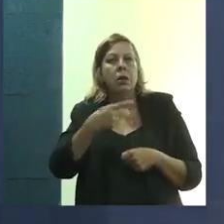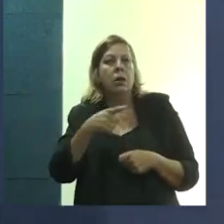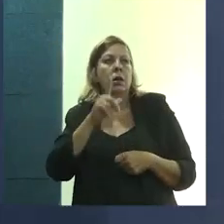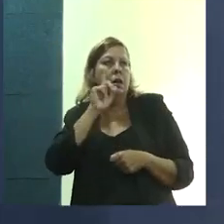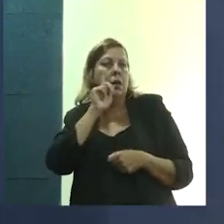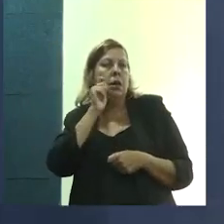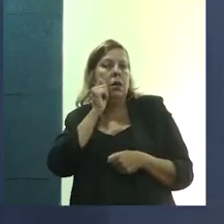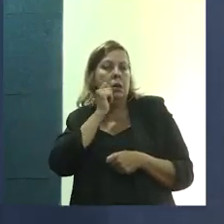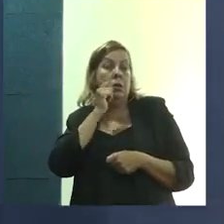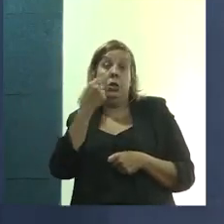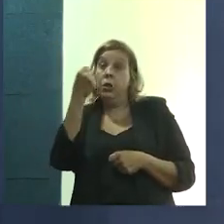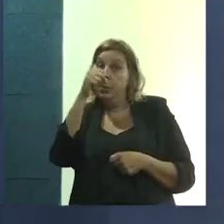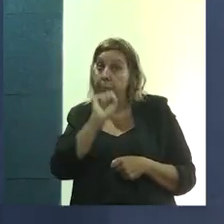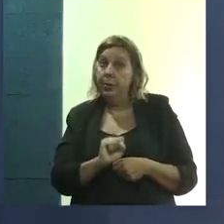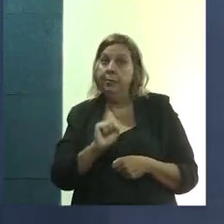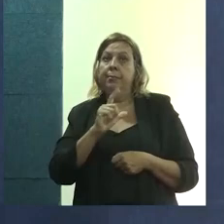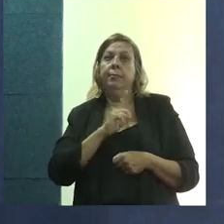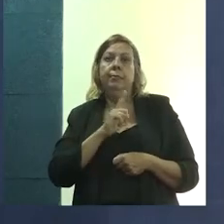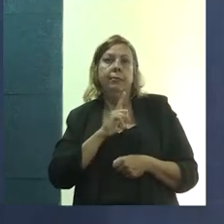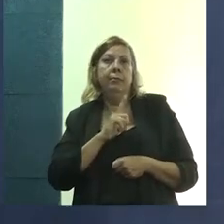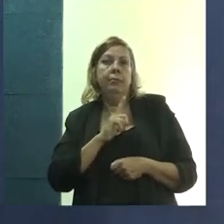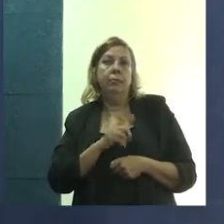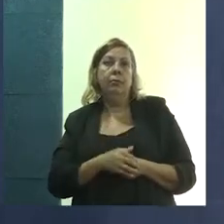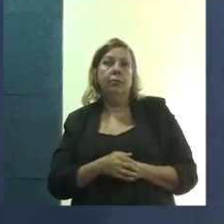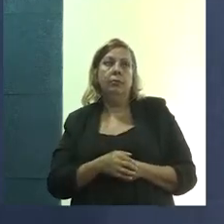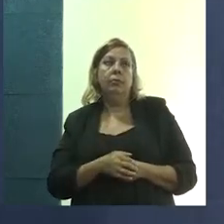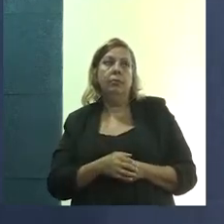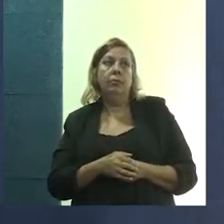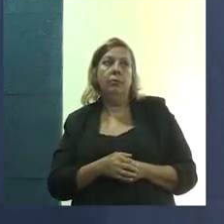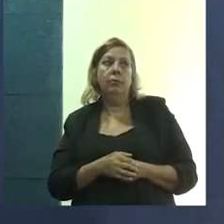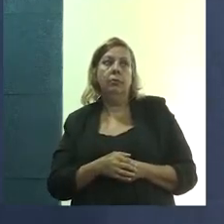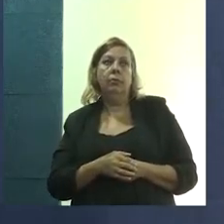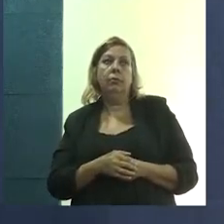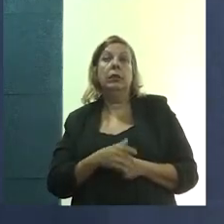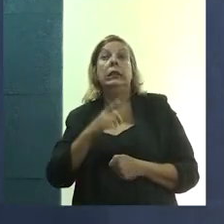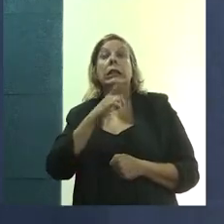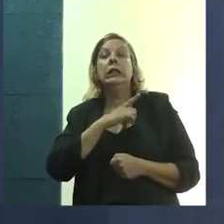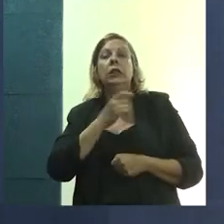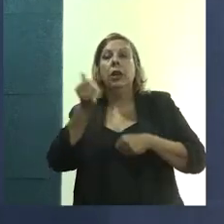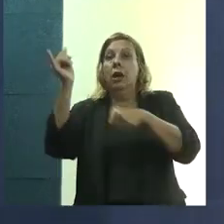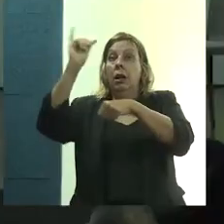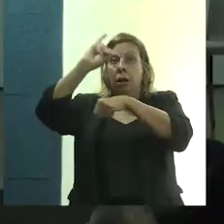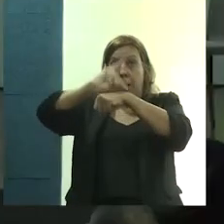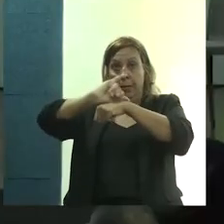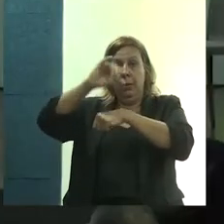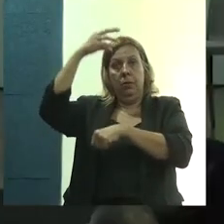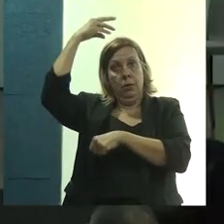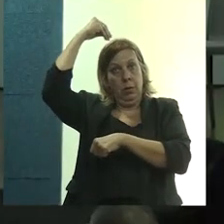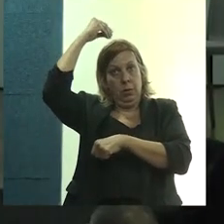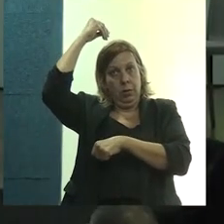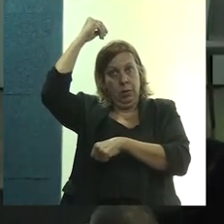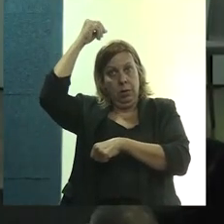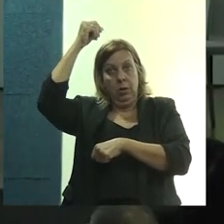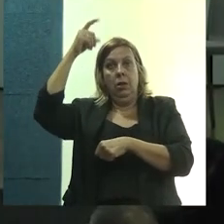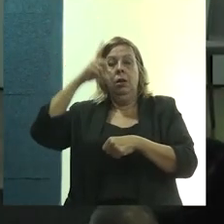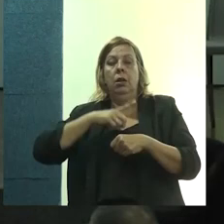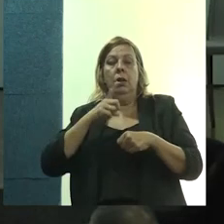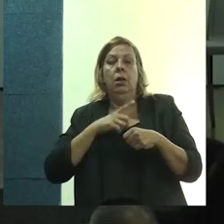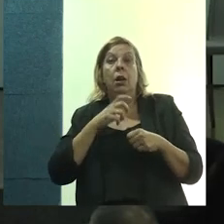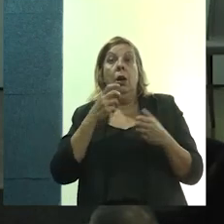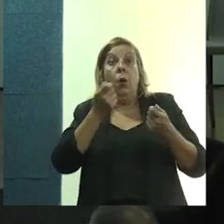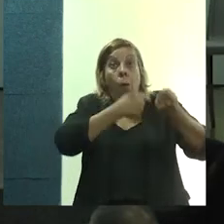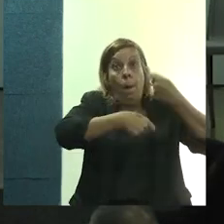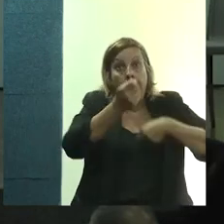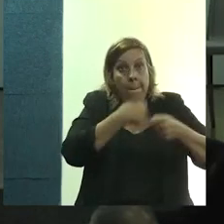Aracaju, de Sergipe. Então, você tinha a capital São Cristóvão, e o